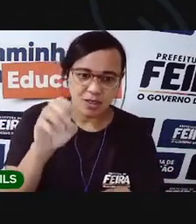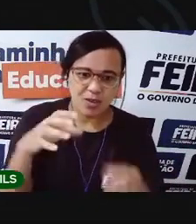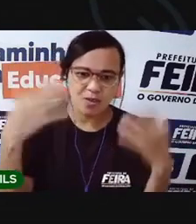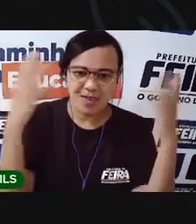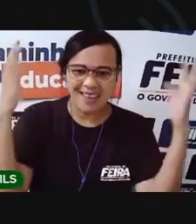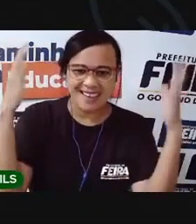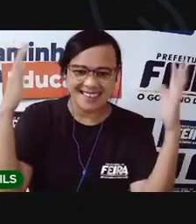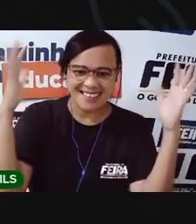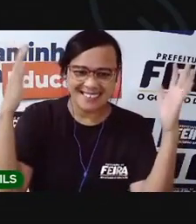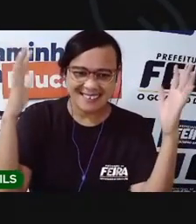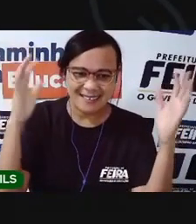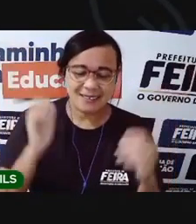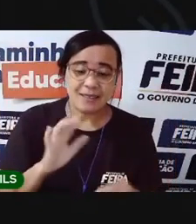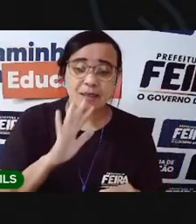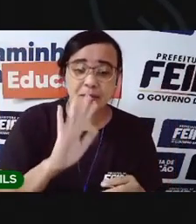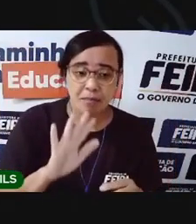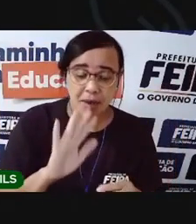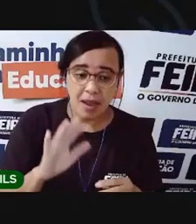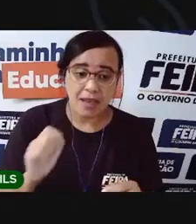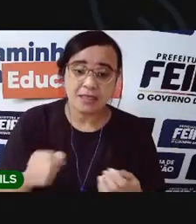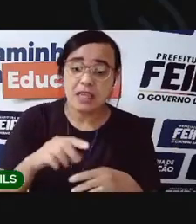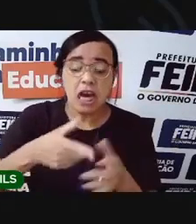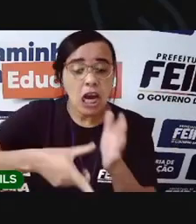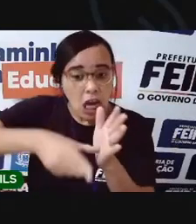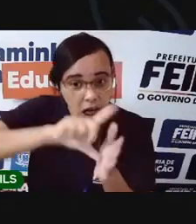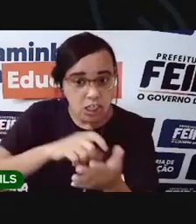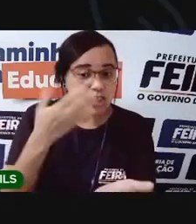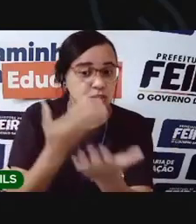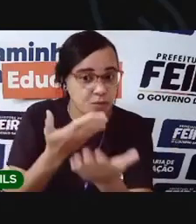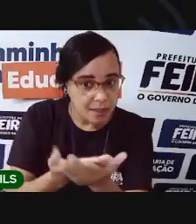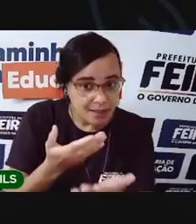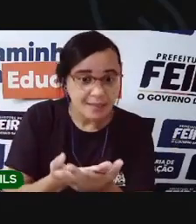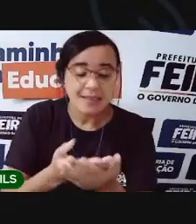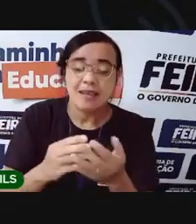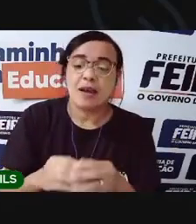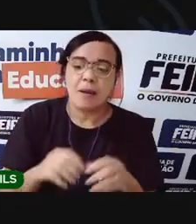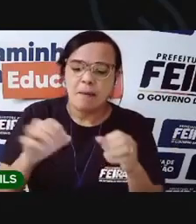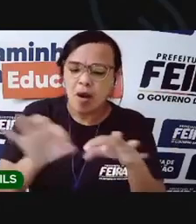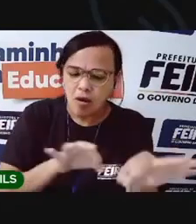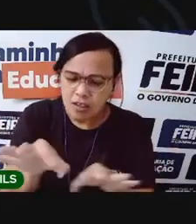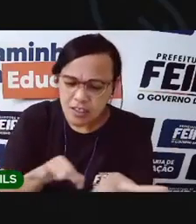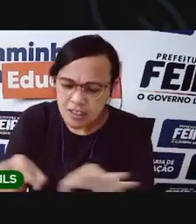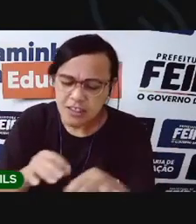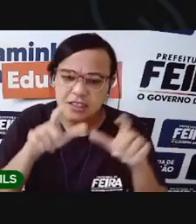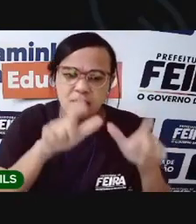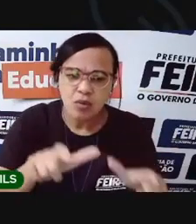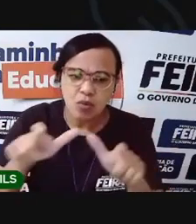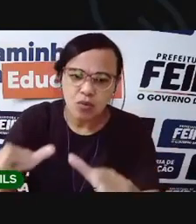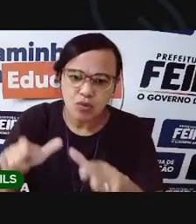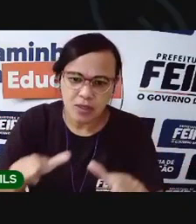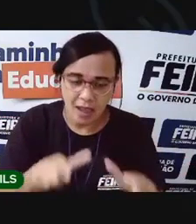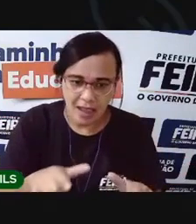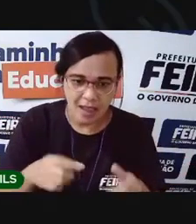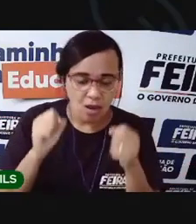Mas antes de começar a nossa aula, a gente vai preparar um ambiente para que você possa acompanhar toda a aula sem nenhuma dificuldade,